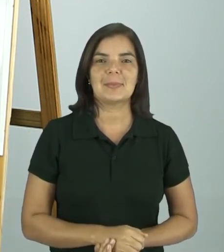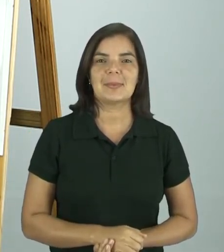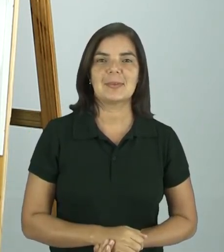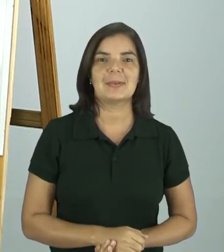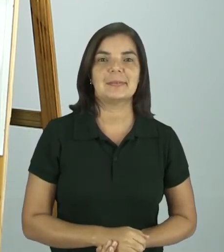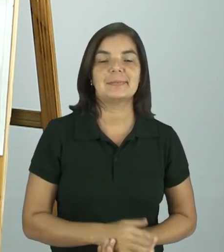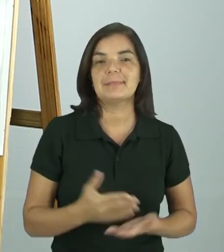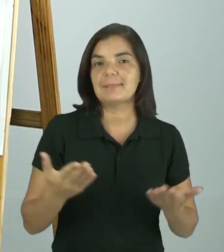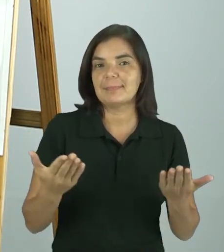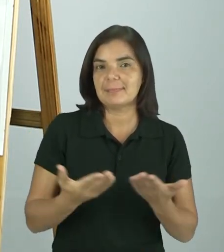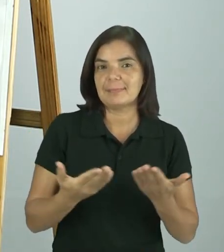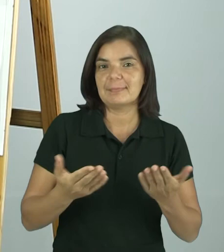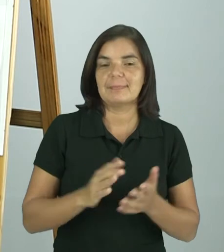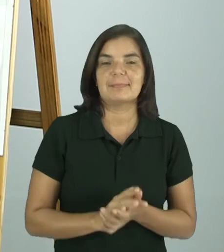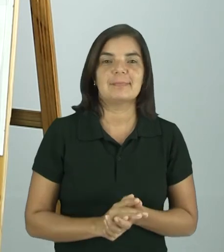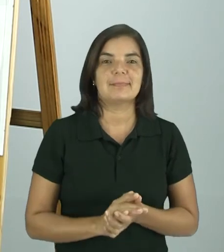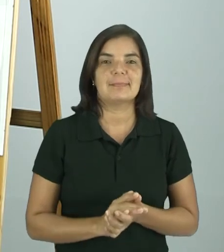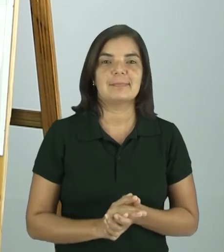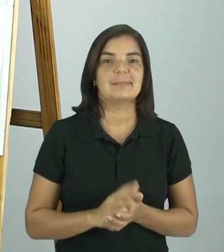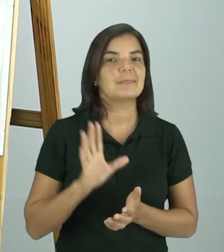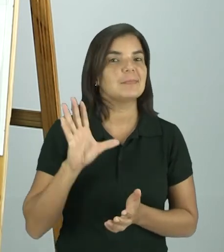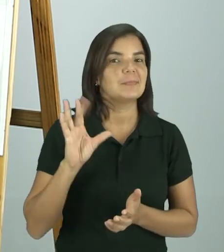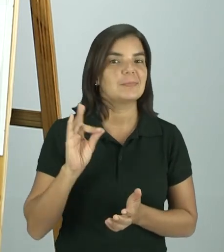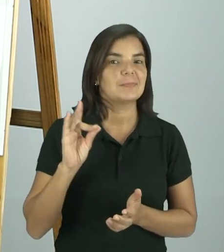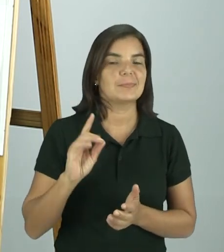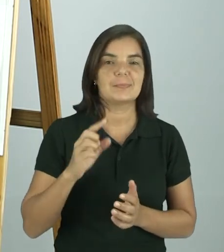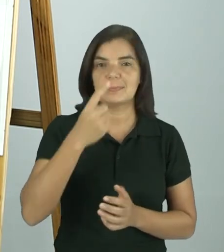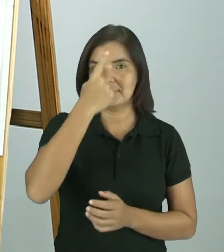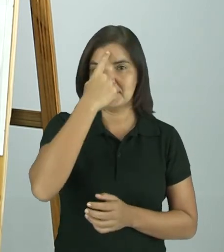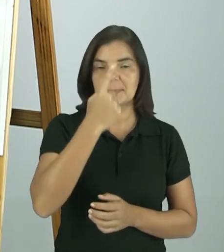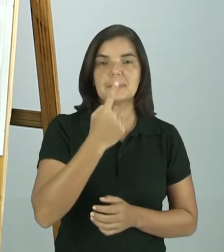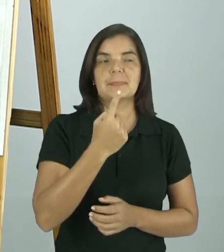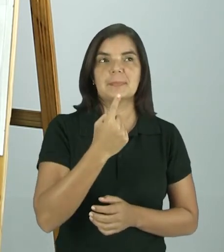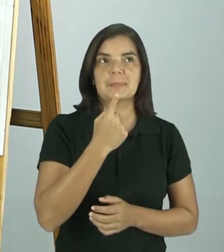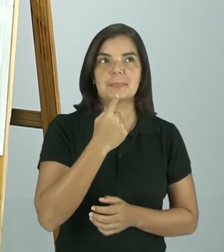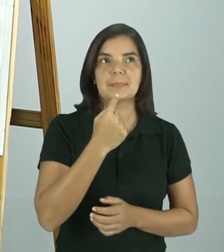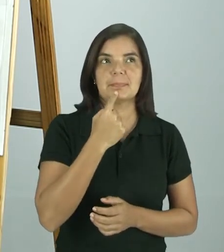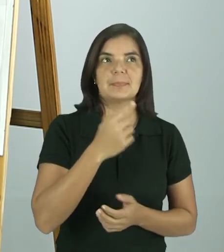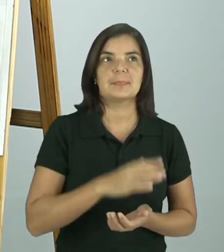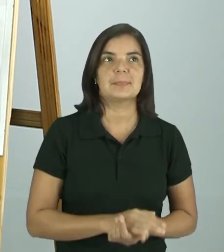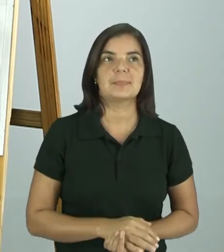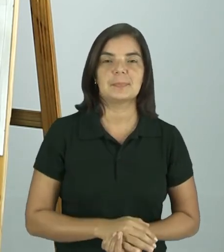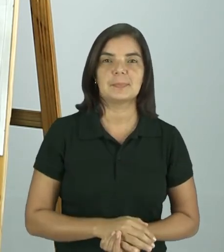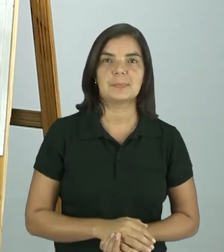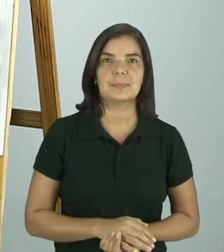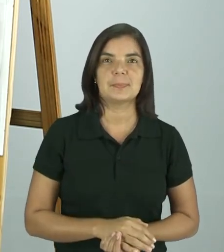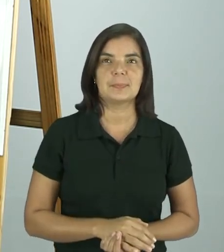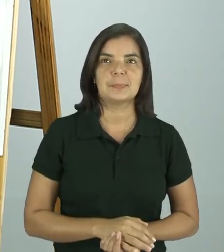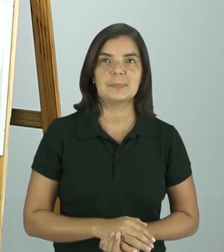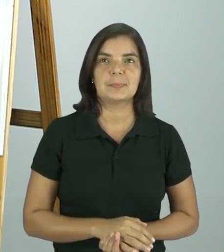E agora eu vou colocar a última imagem do nosso mosaico.